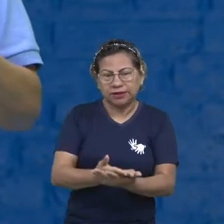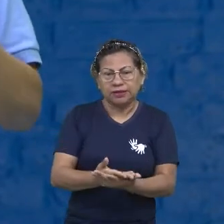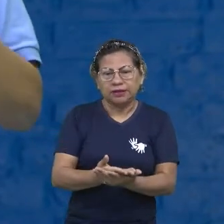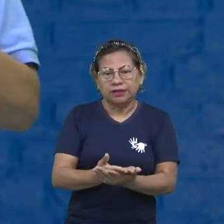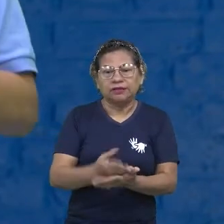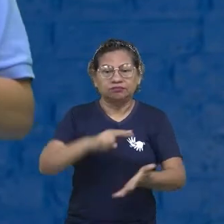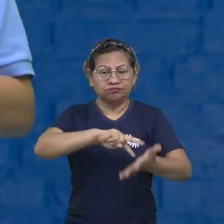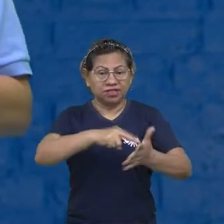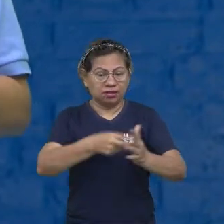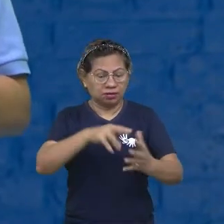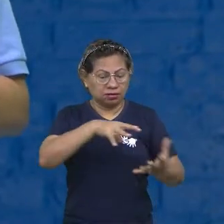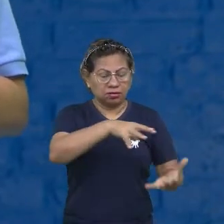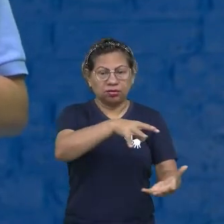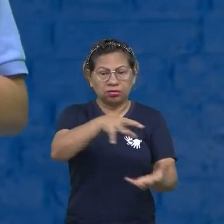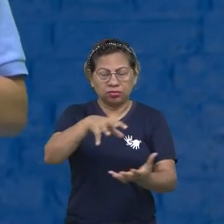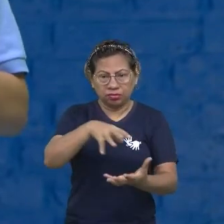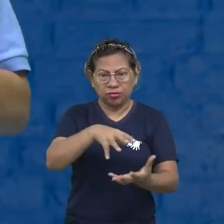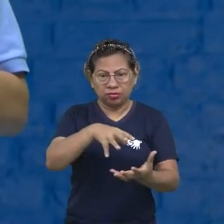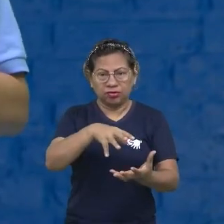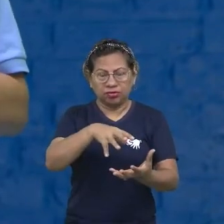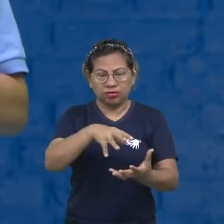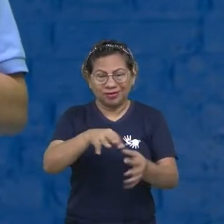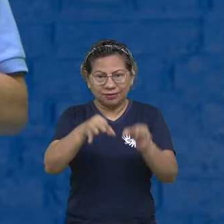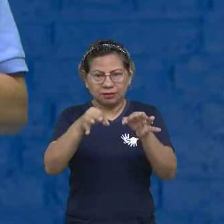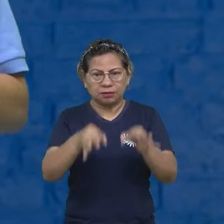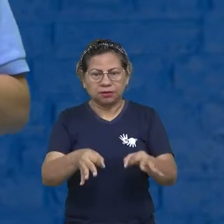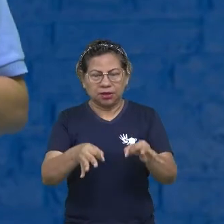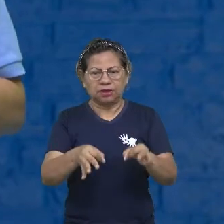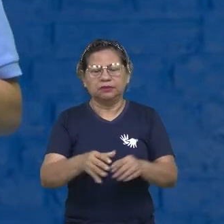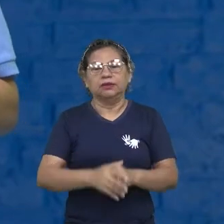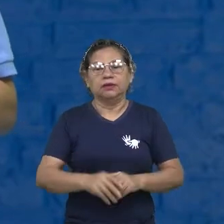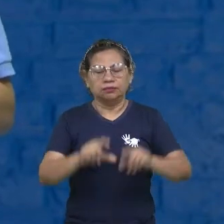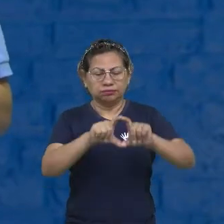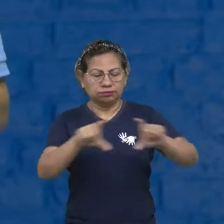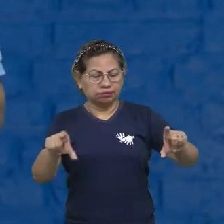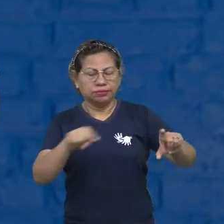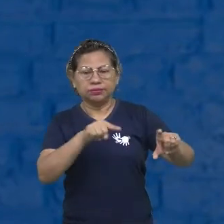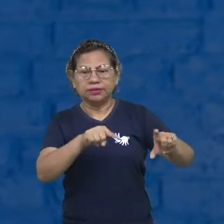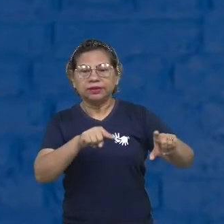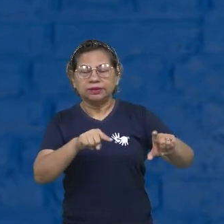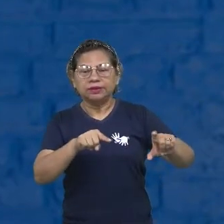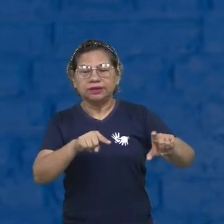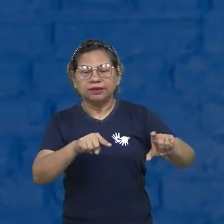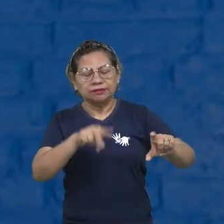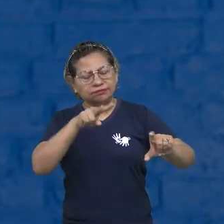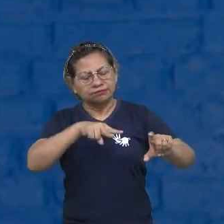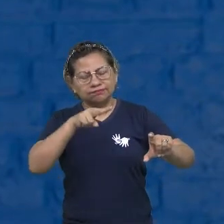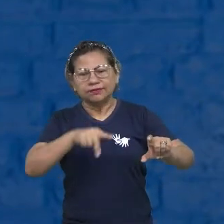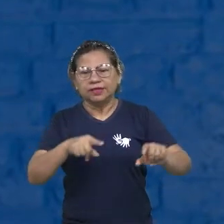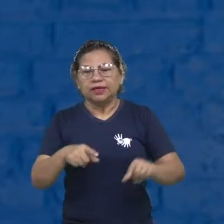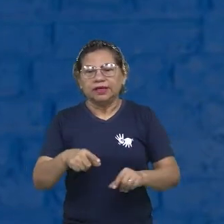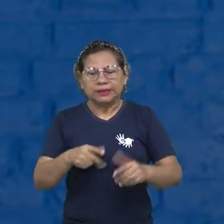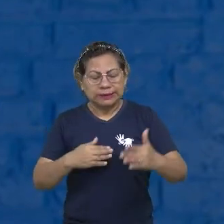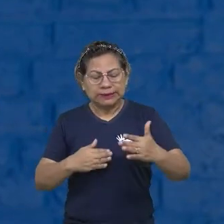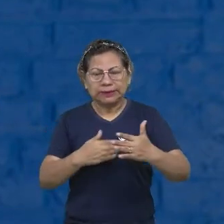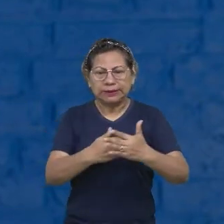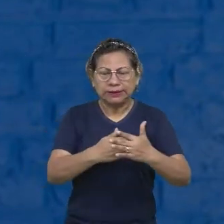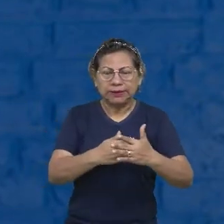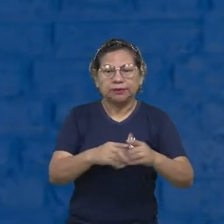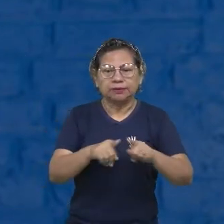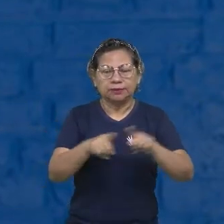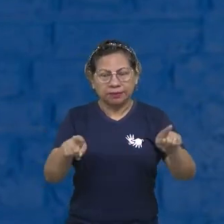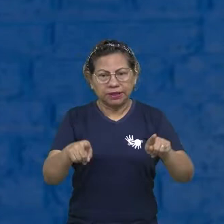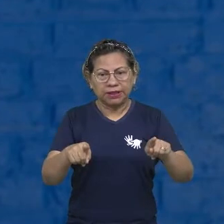frase que eu acho muito interessante dele também, que ele fala assim, não devemos criar muros, e sim criar